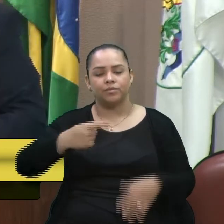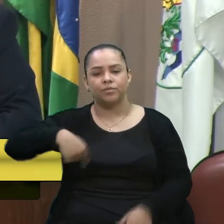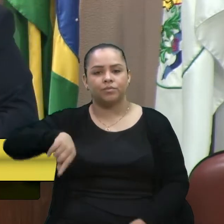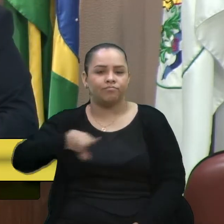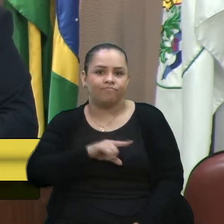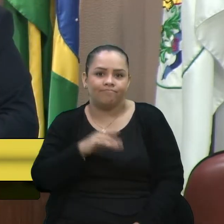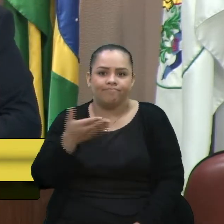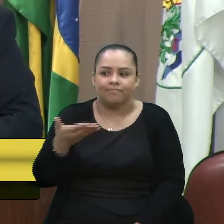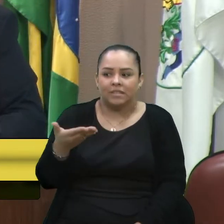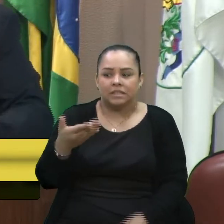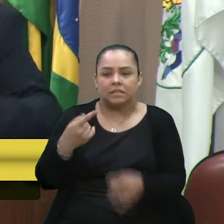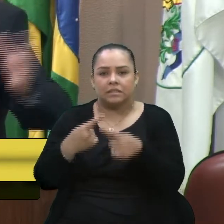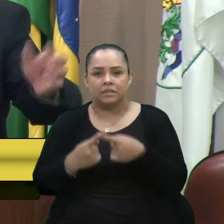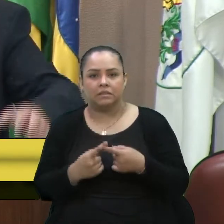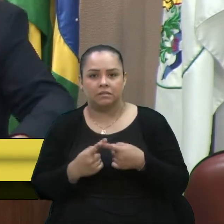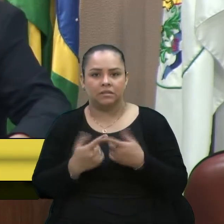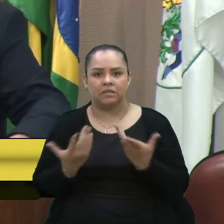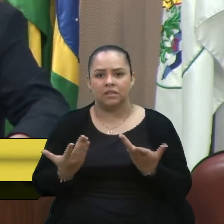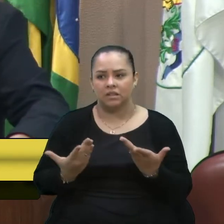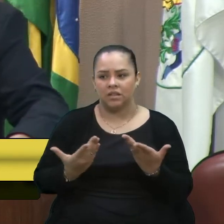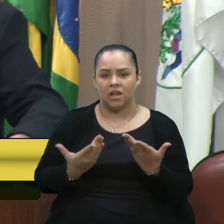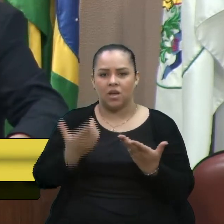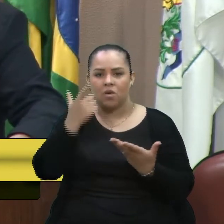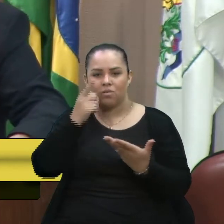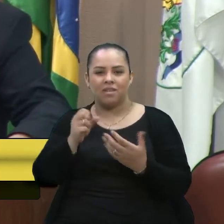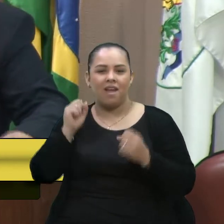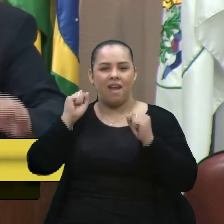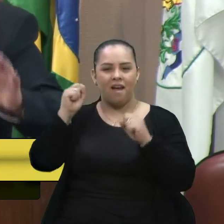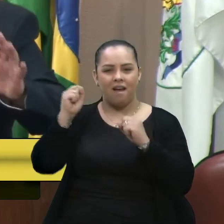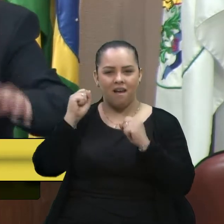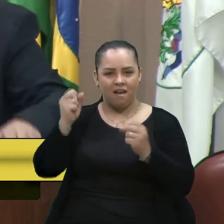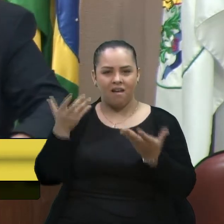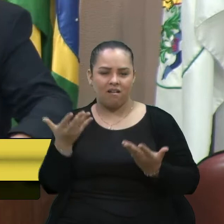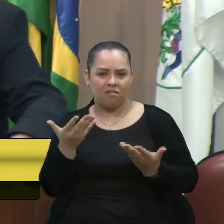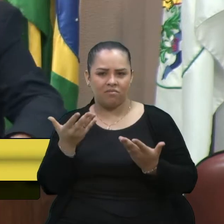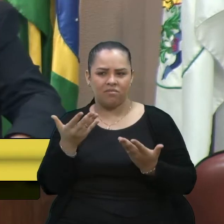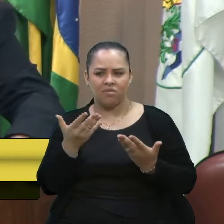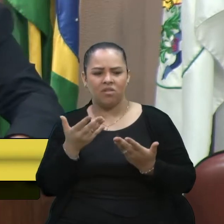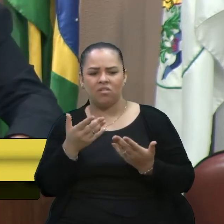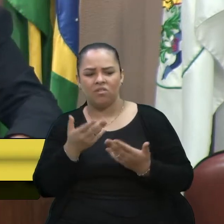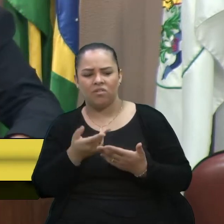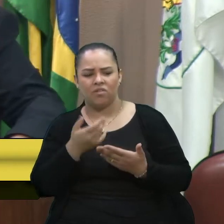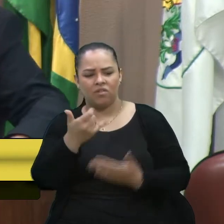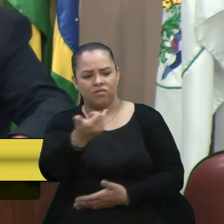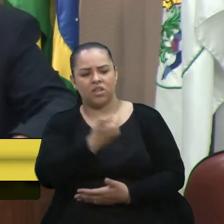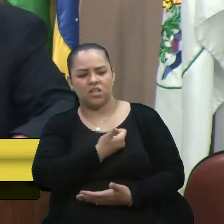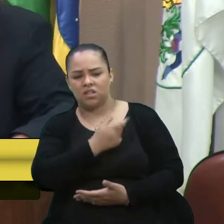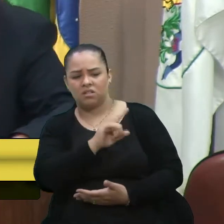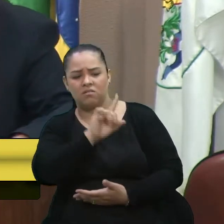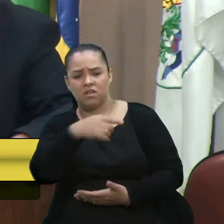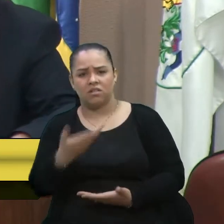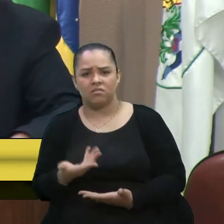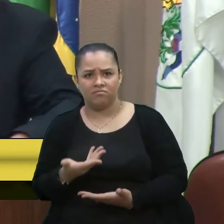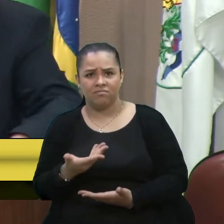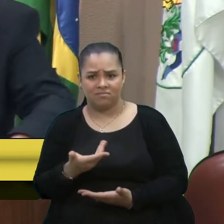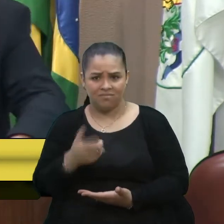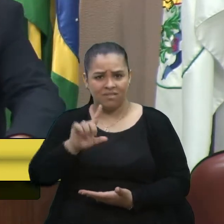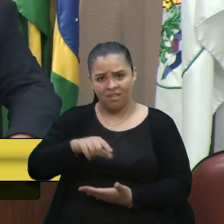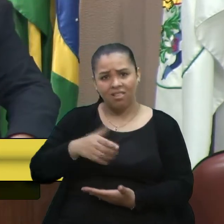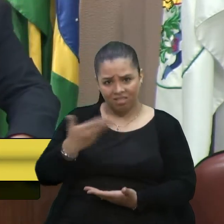Às vezes, a gente comemora um gol, né? De repente, o Vardes, não. É isso, né? Né, colegas?